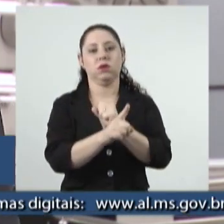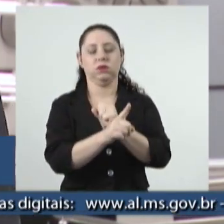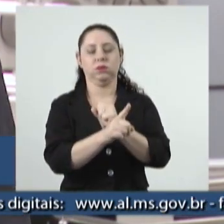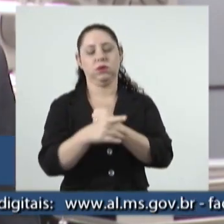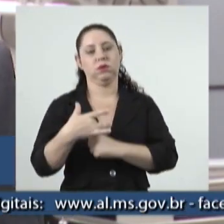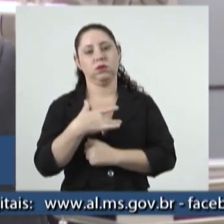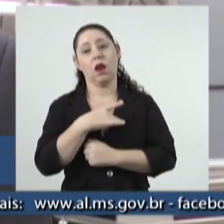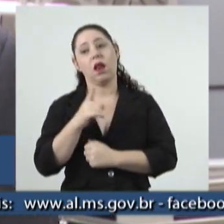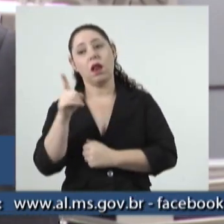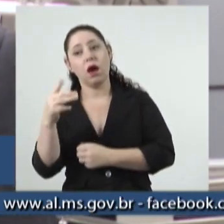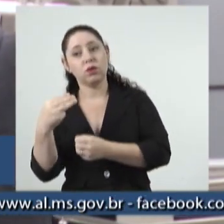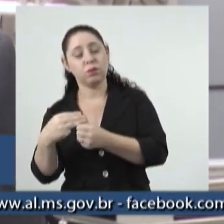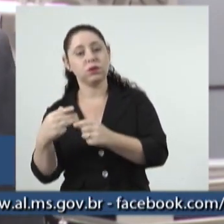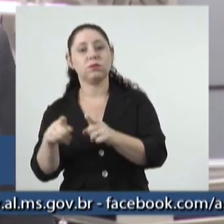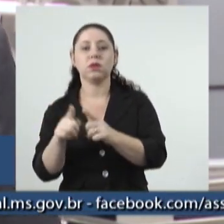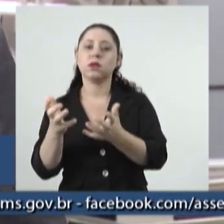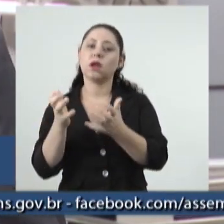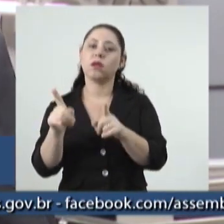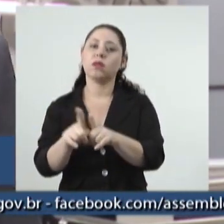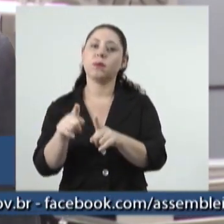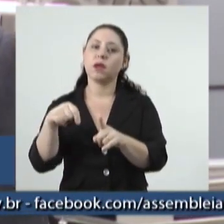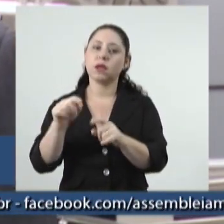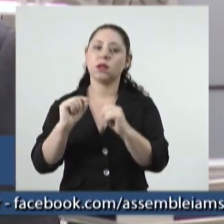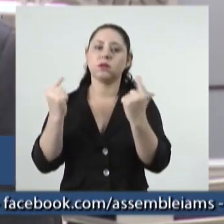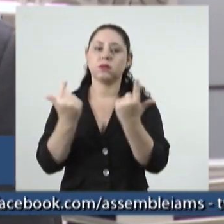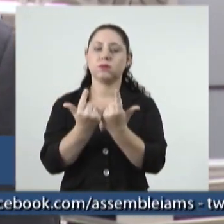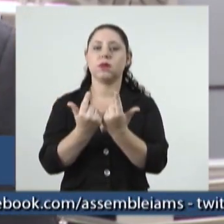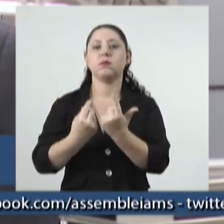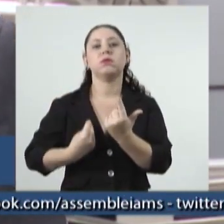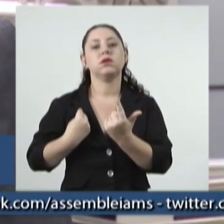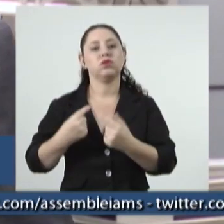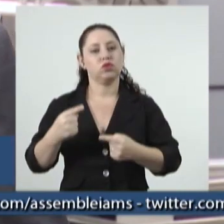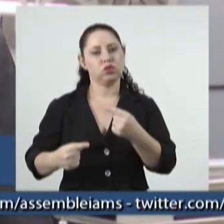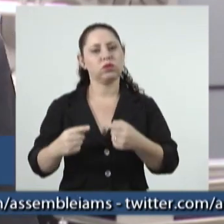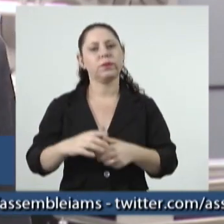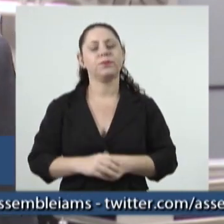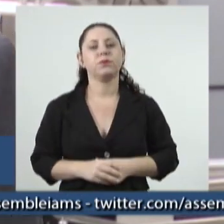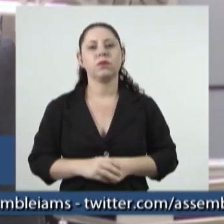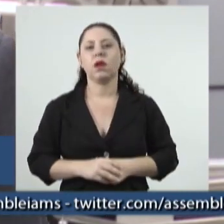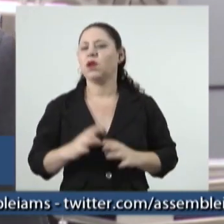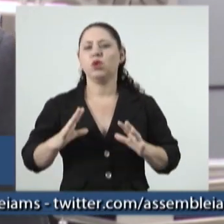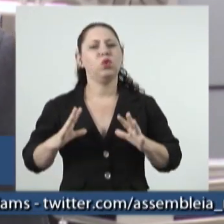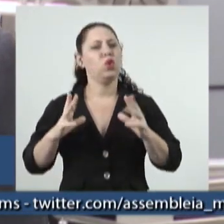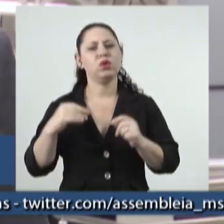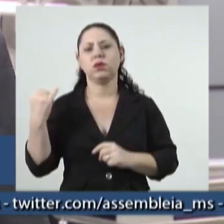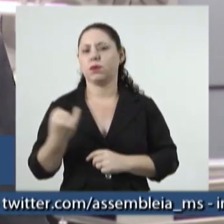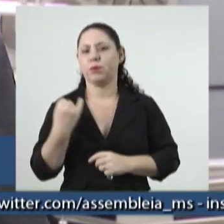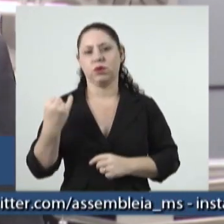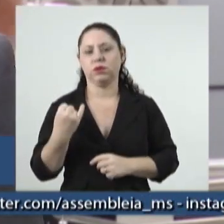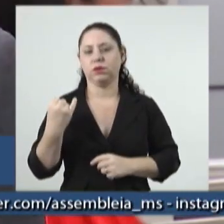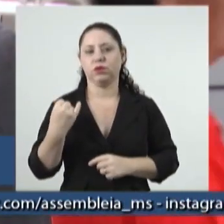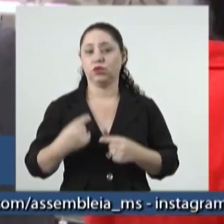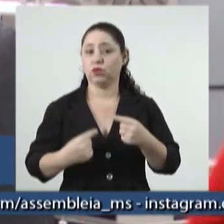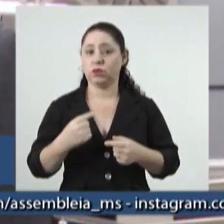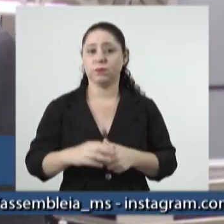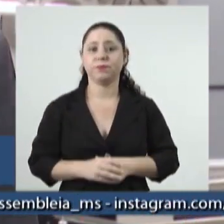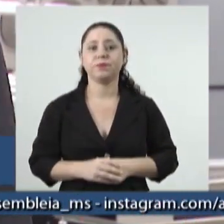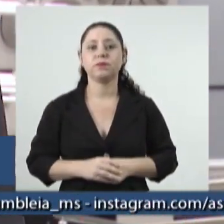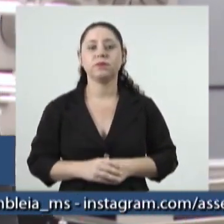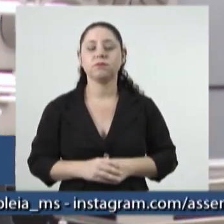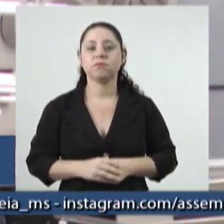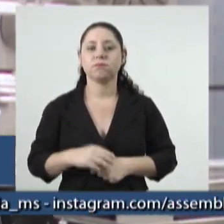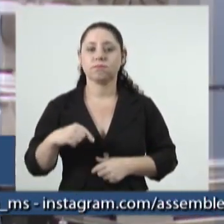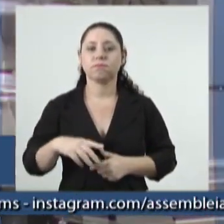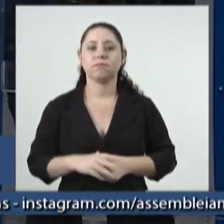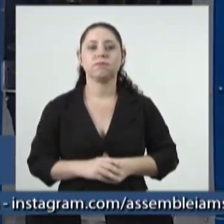saúde lá no município, eu quero também aqui na Assembleia fazer parte desses debates, enfim, todos os debates importantes que vão acontecer aqui na Assembleia